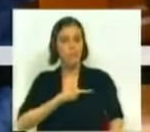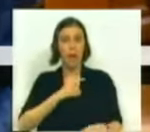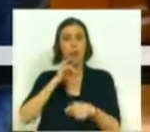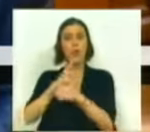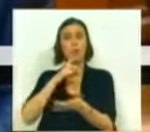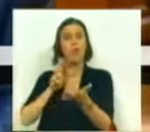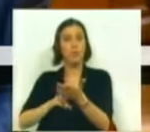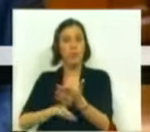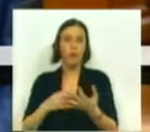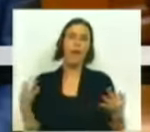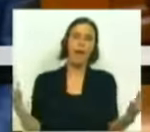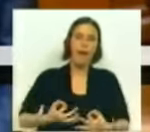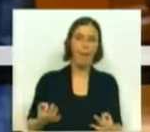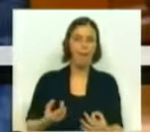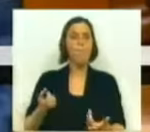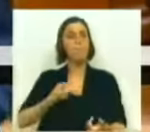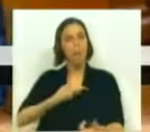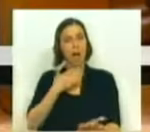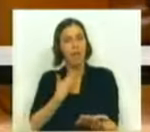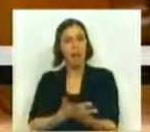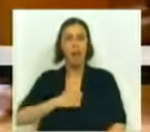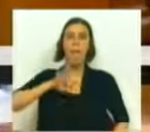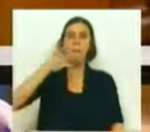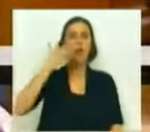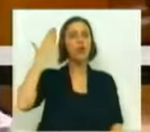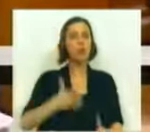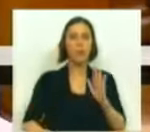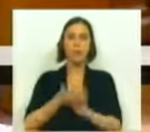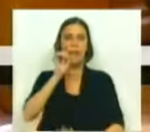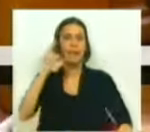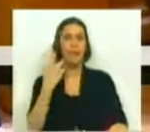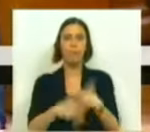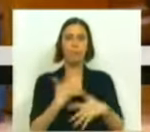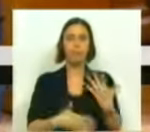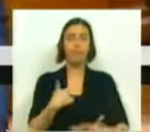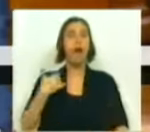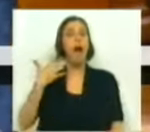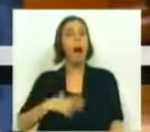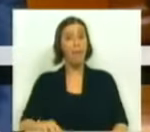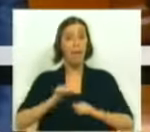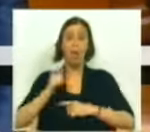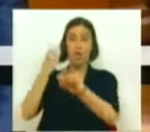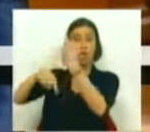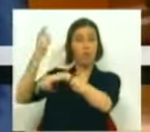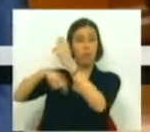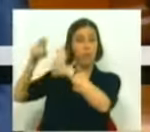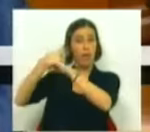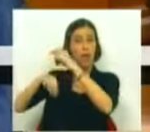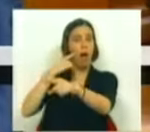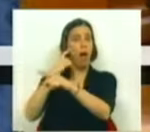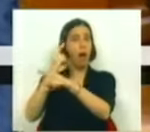entre outros fatores, é certo, de dotar o nosso país de uma justiça célebre e eficaz, e se queremos que as nossas exportações